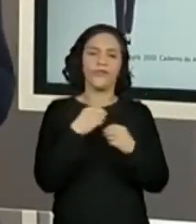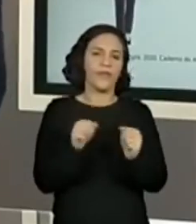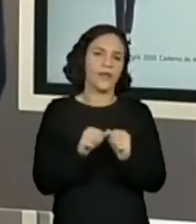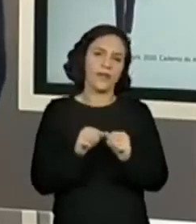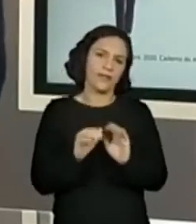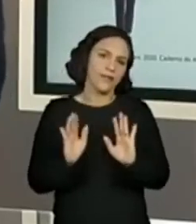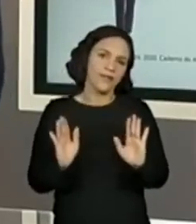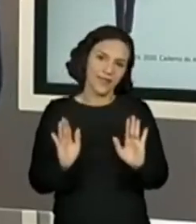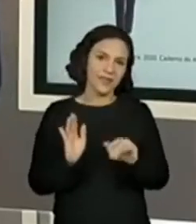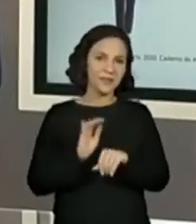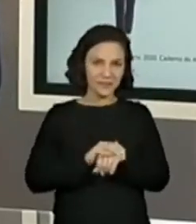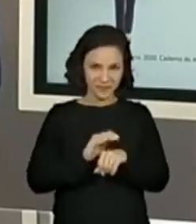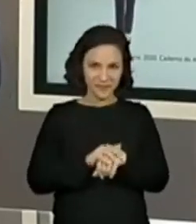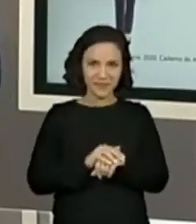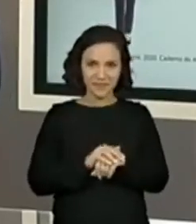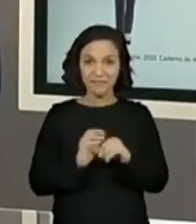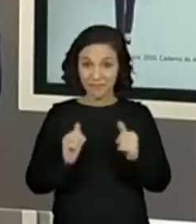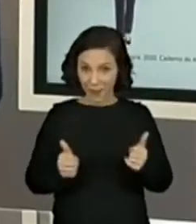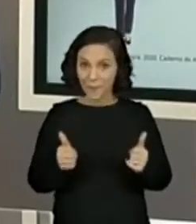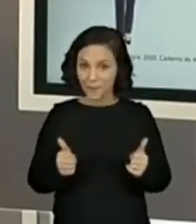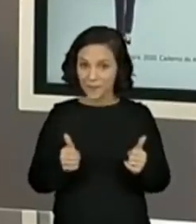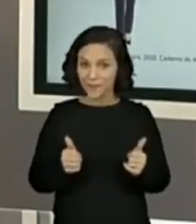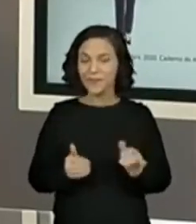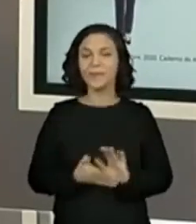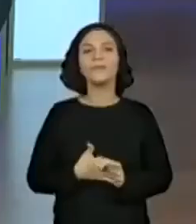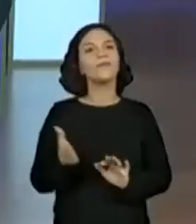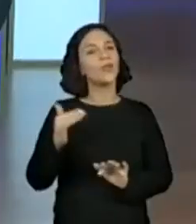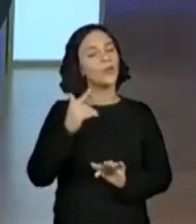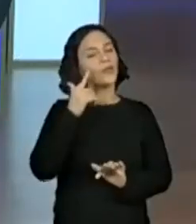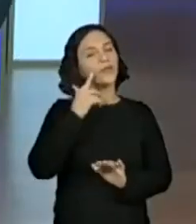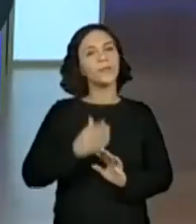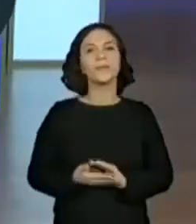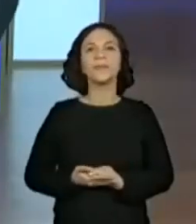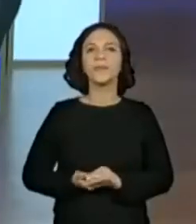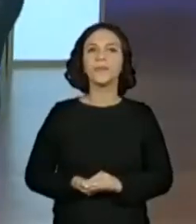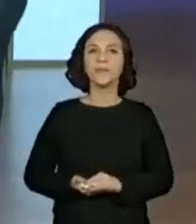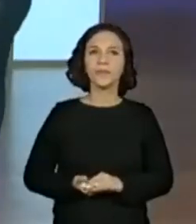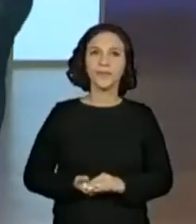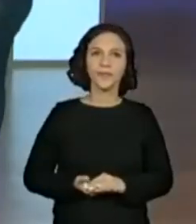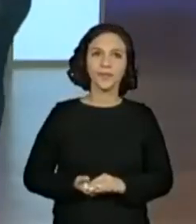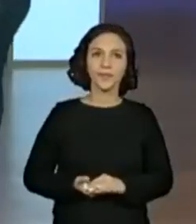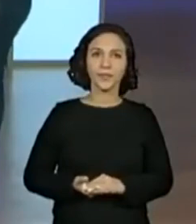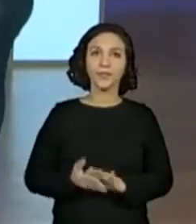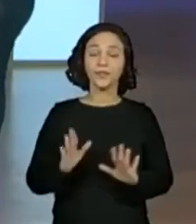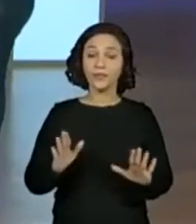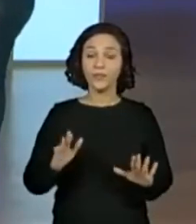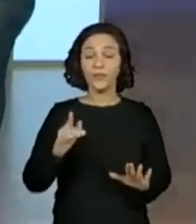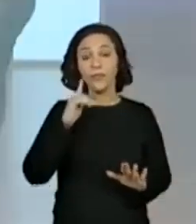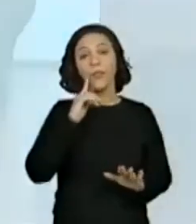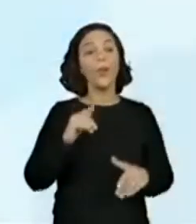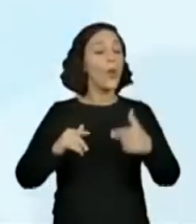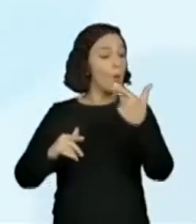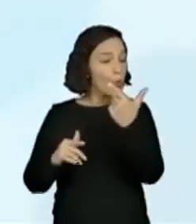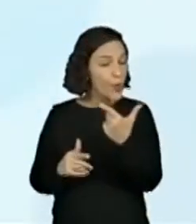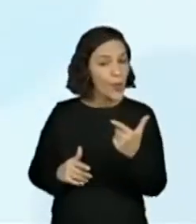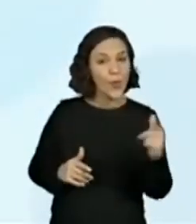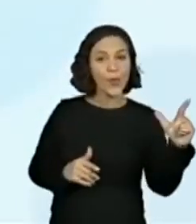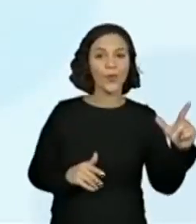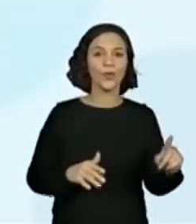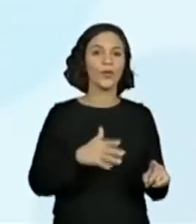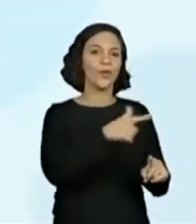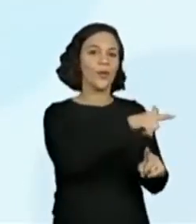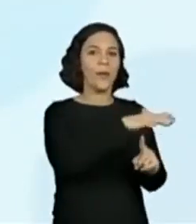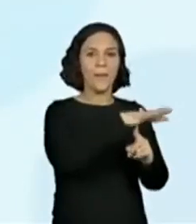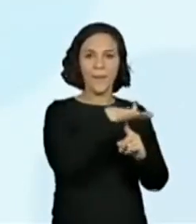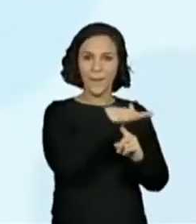conseguirem. É isso que importa, tá bom? Então, vamos lá. em outro jardim da praça,